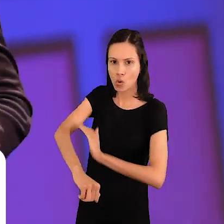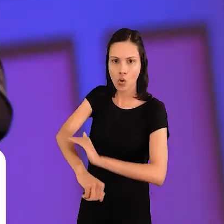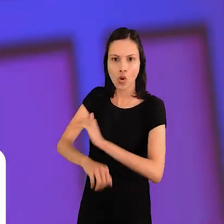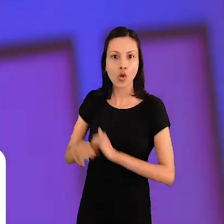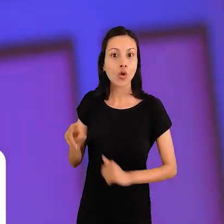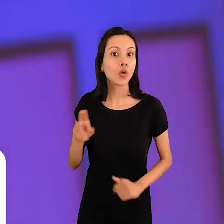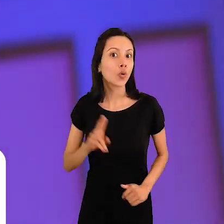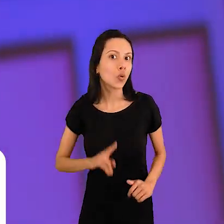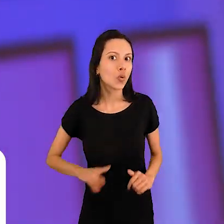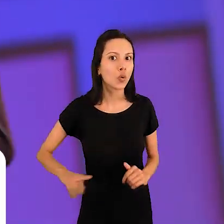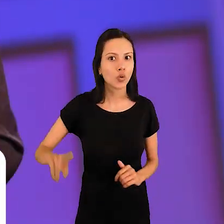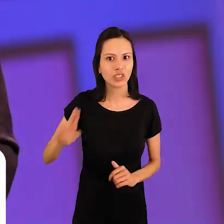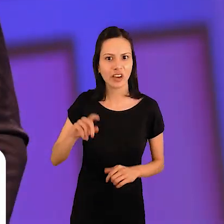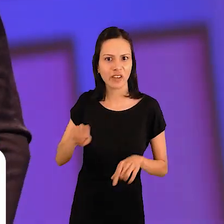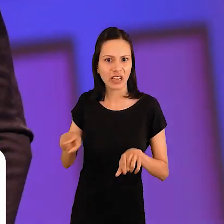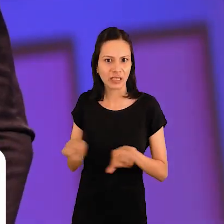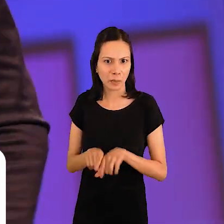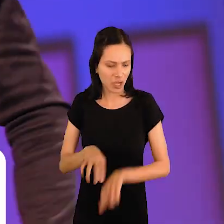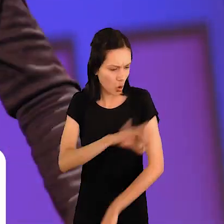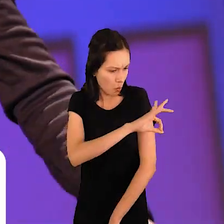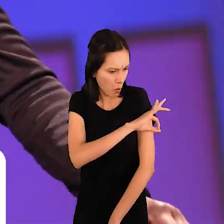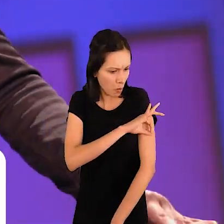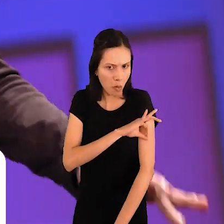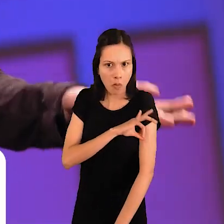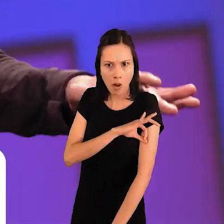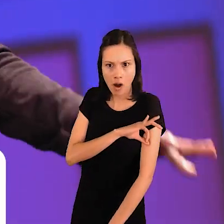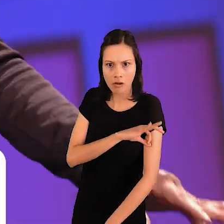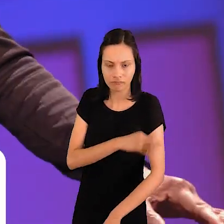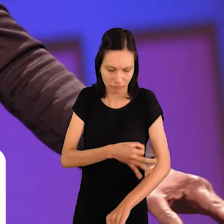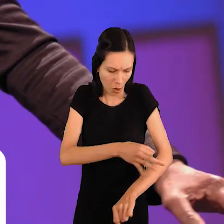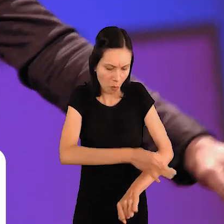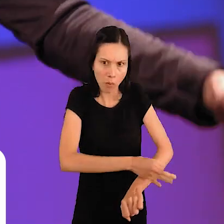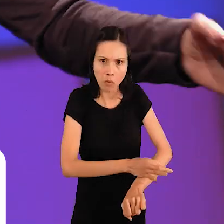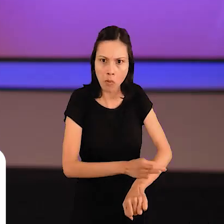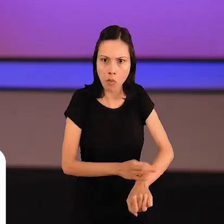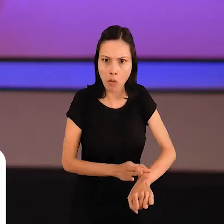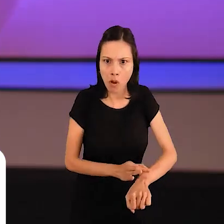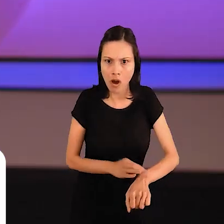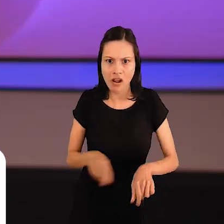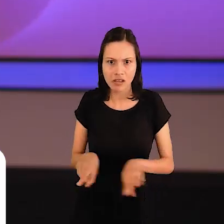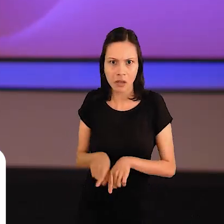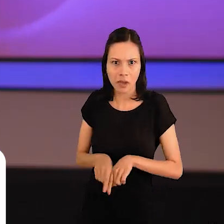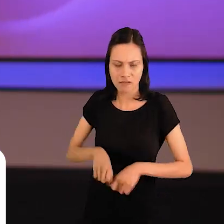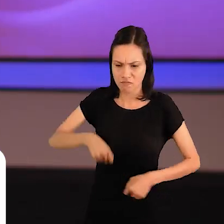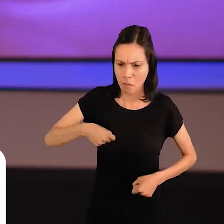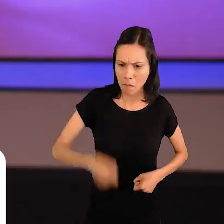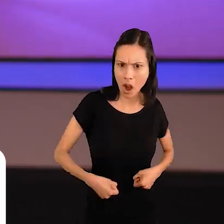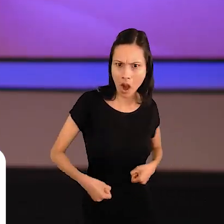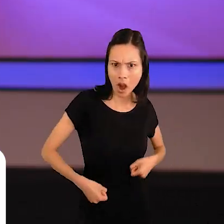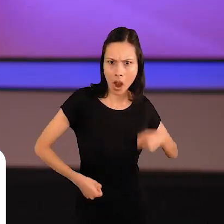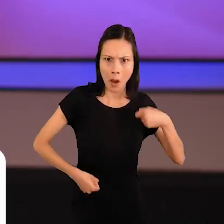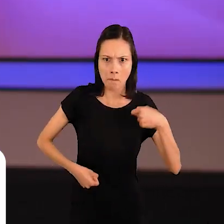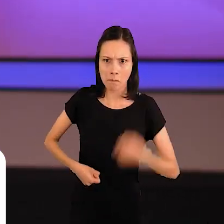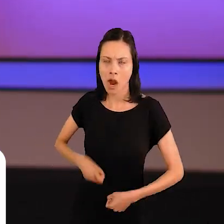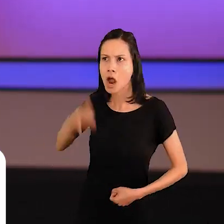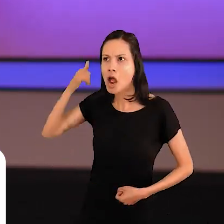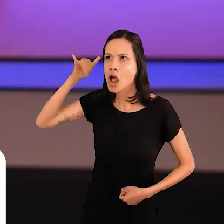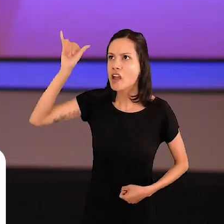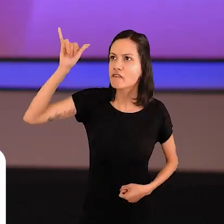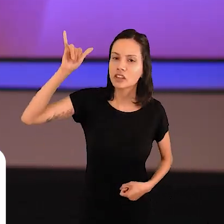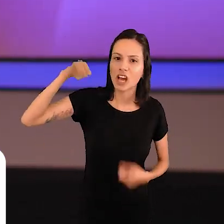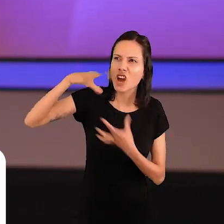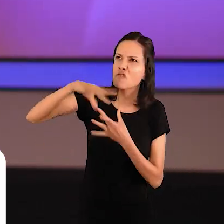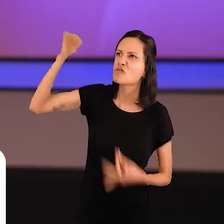amuletos da sorte nos braços e nas pernas, que faziam barulho e espantavam os maus espíritos. E a festa